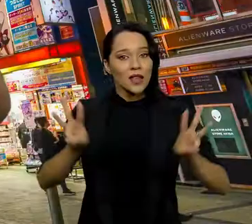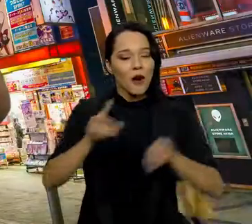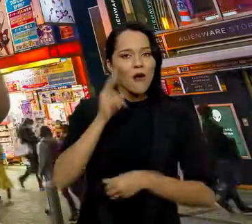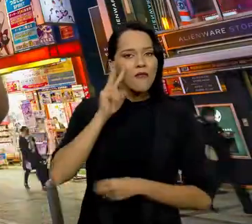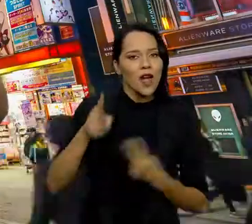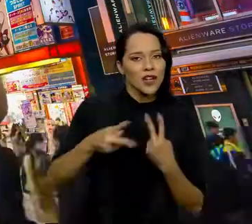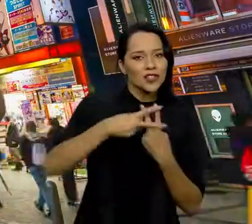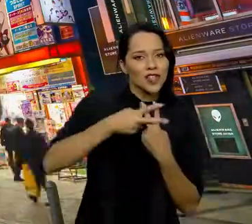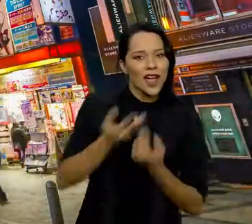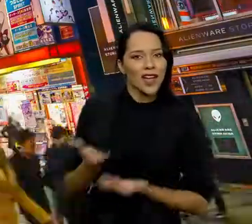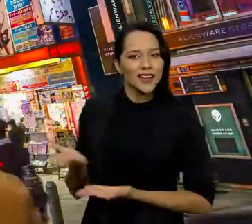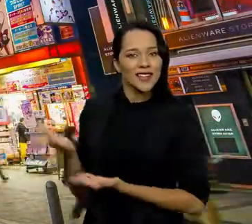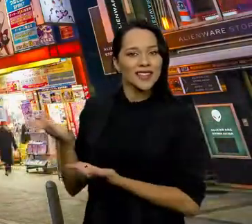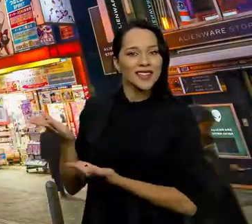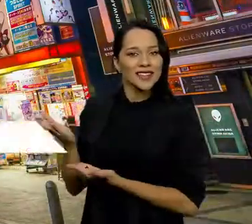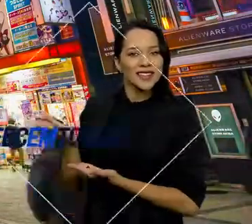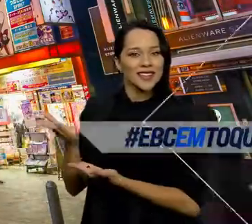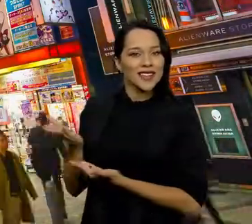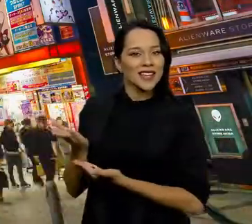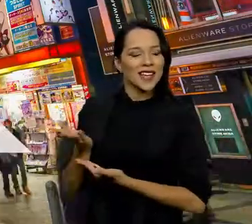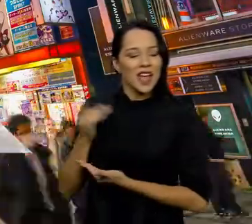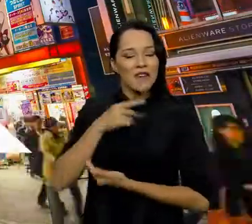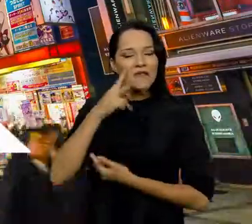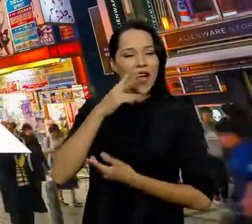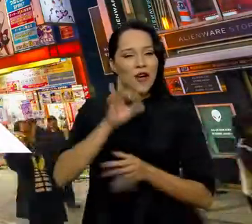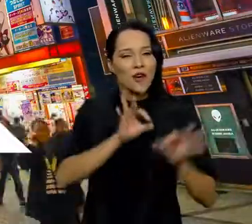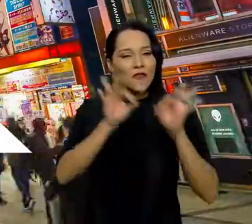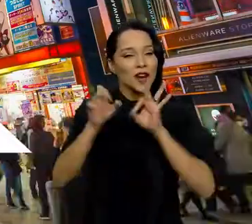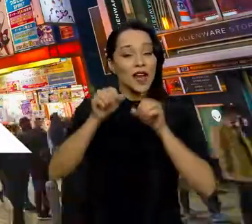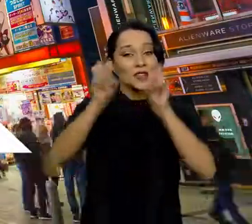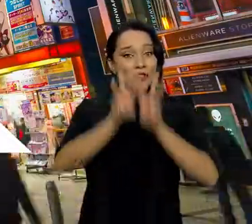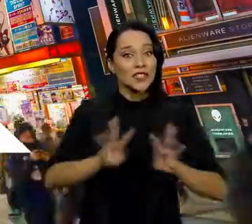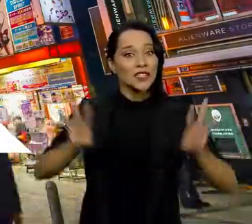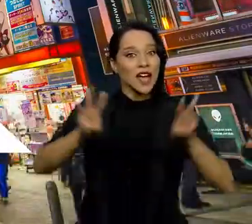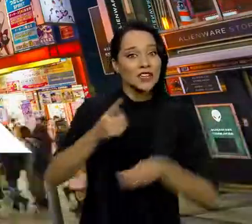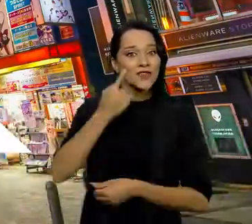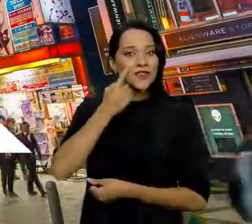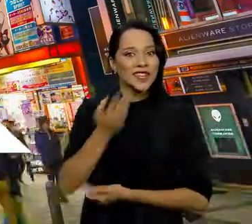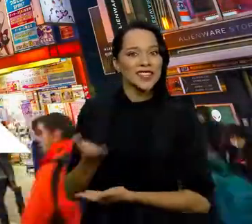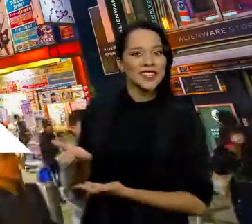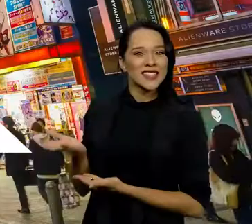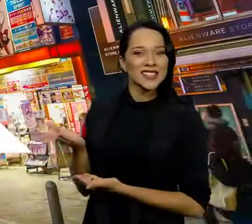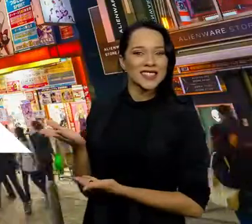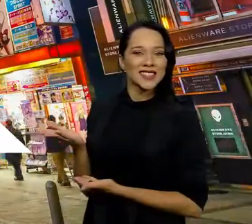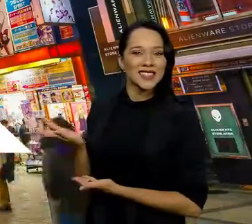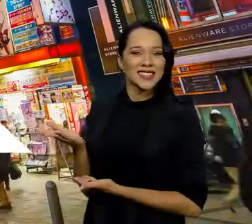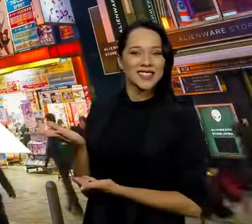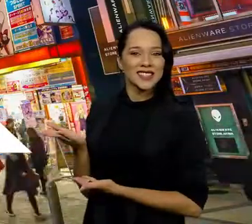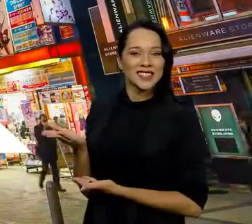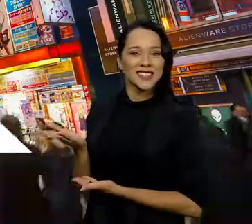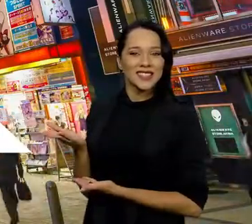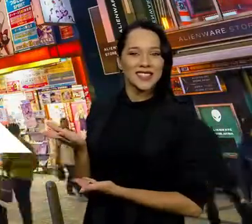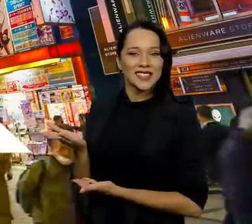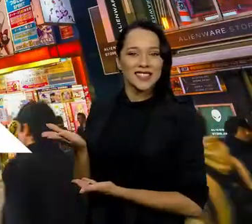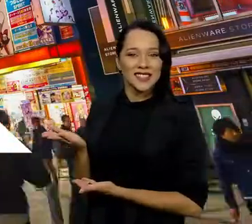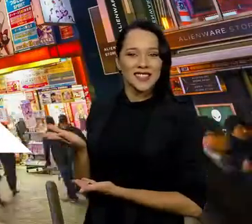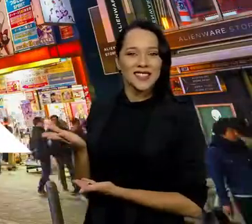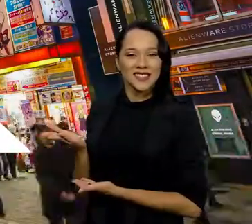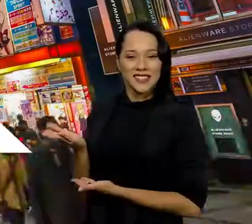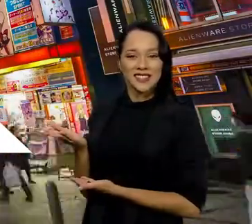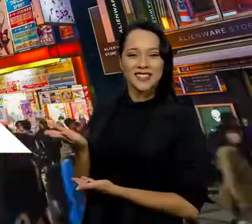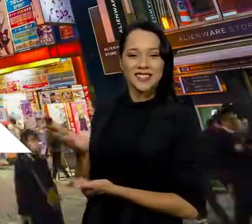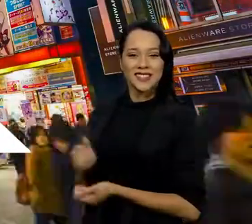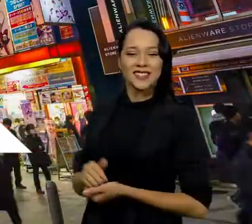Siga a hashtag EBC em Tóquio e dá um pulo lá no nosso site. O endereço é agenciabrasil.ebc